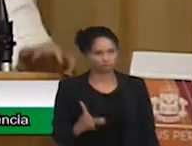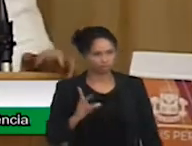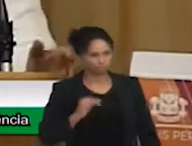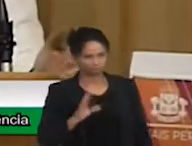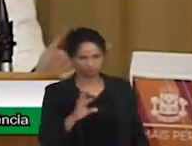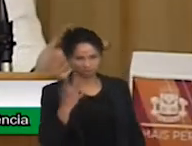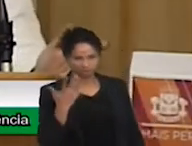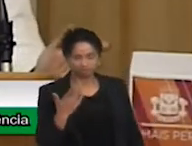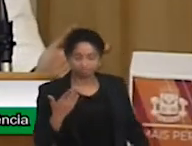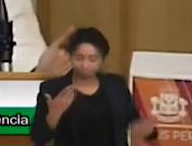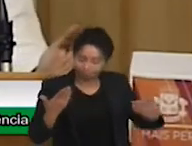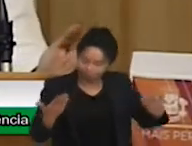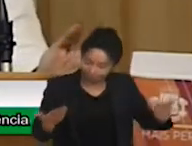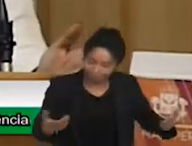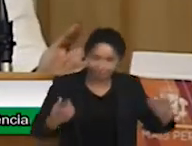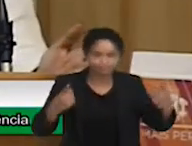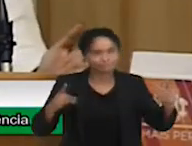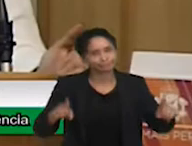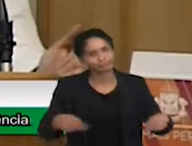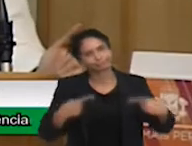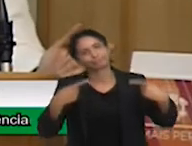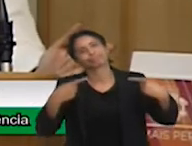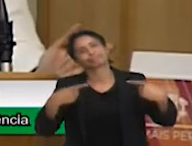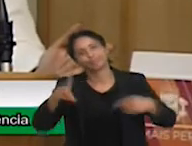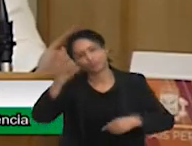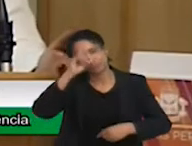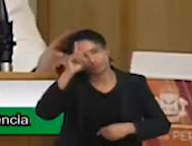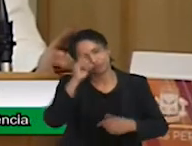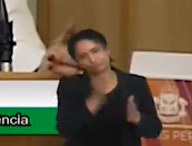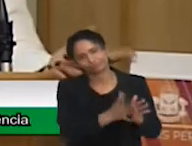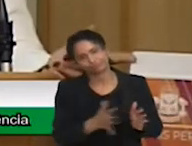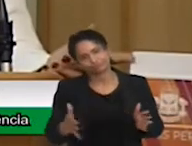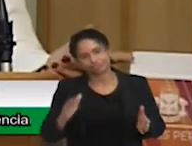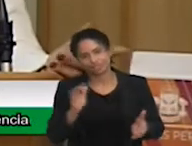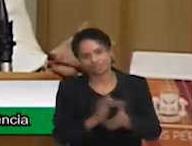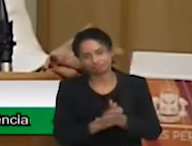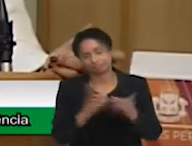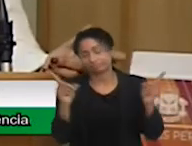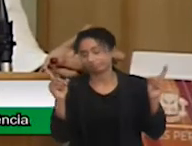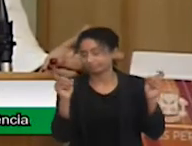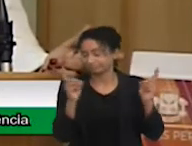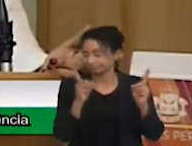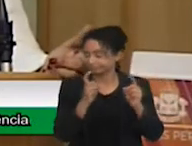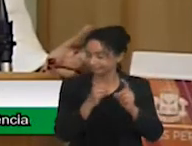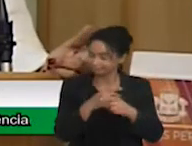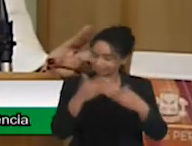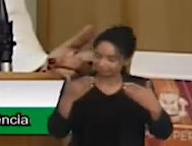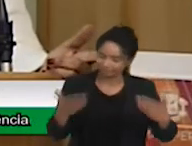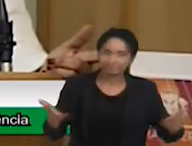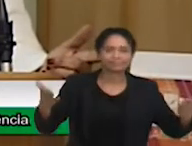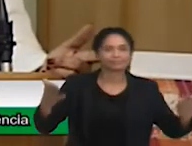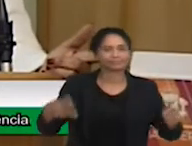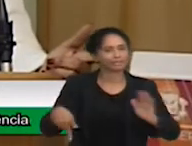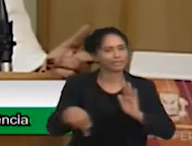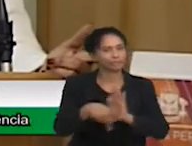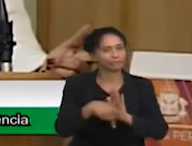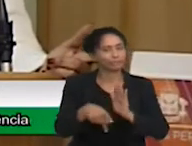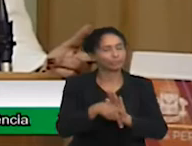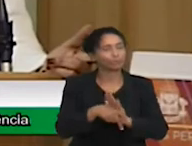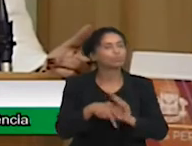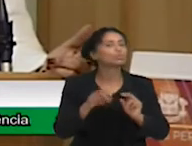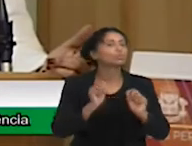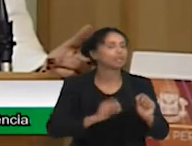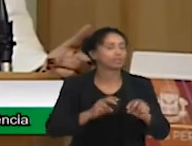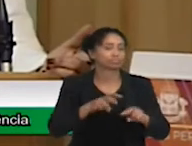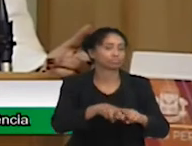São os desafios da convivência, dois, somada a essa questão da deficiência, porque